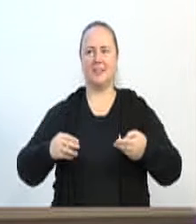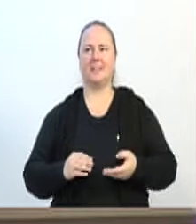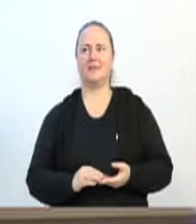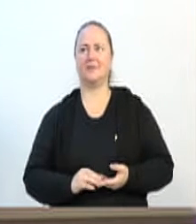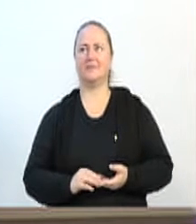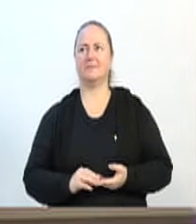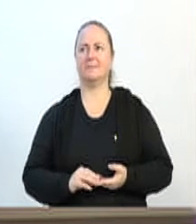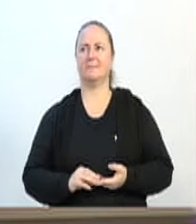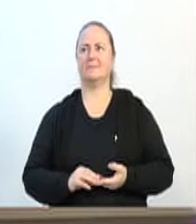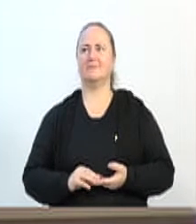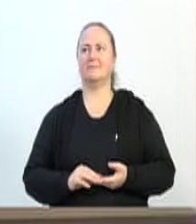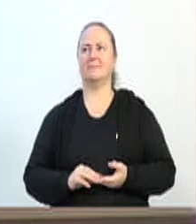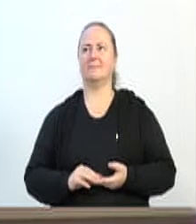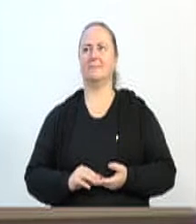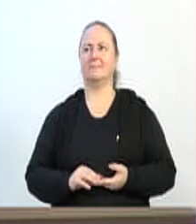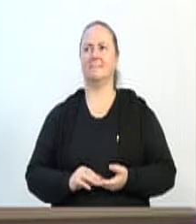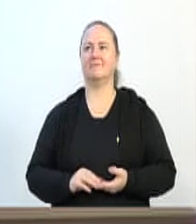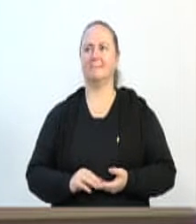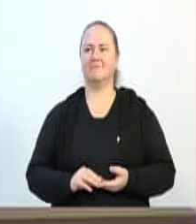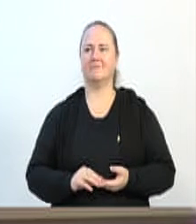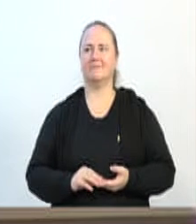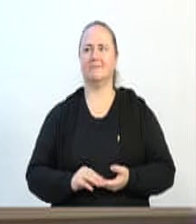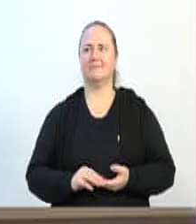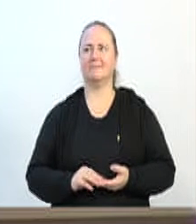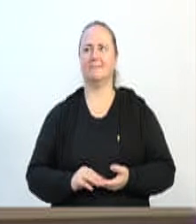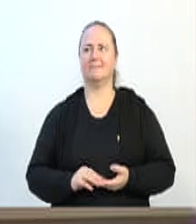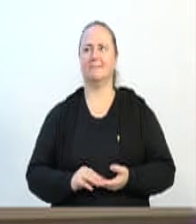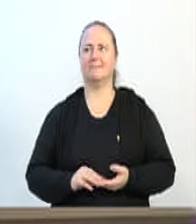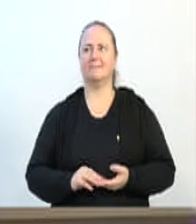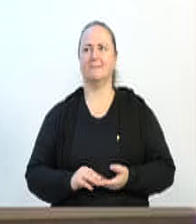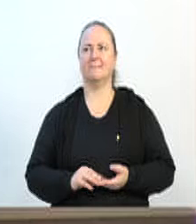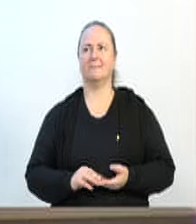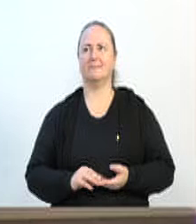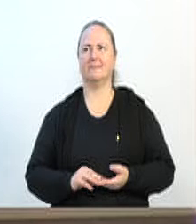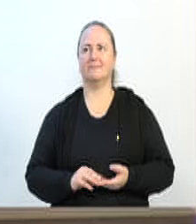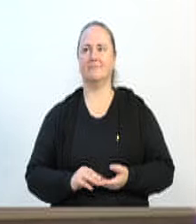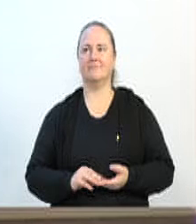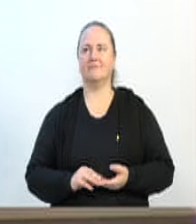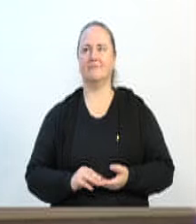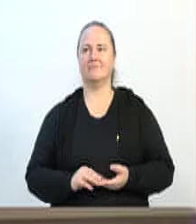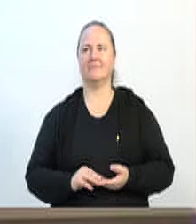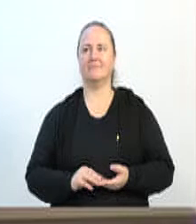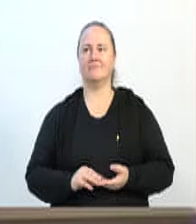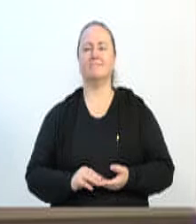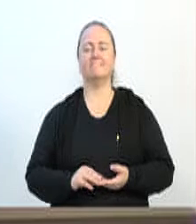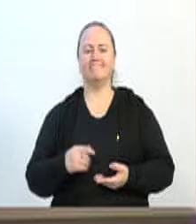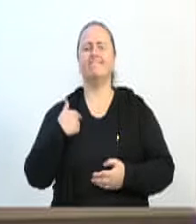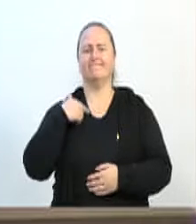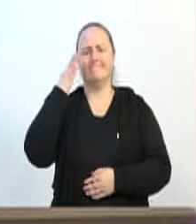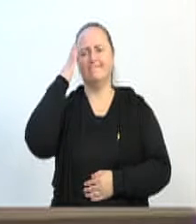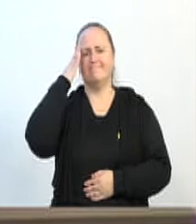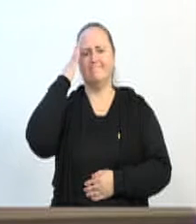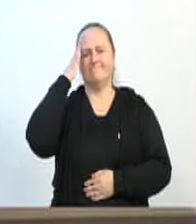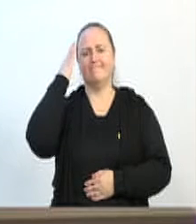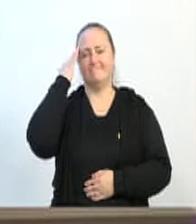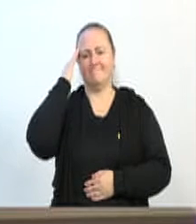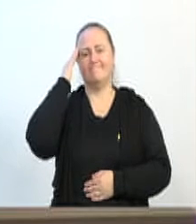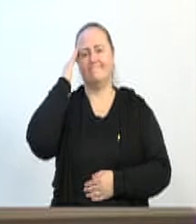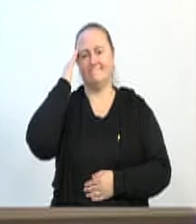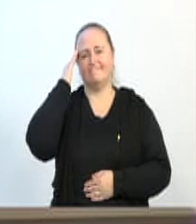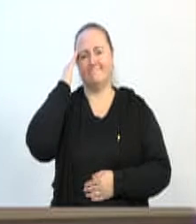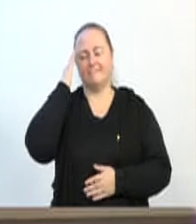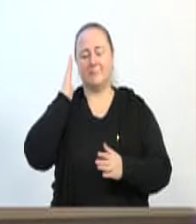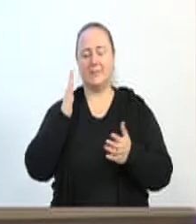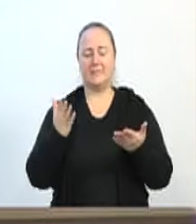que as pessoas estiveram em uma fase muito ansiosas para que